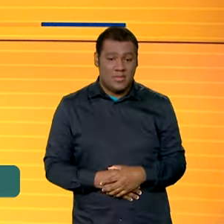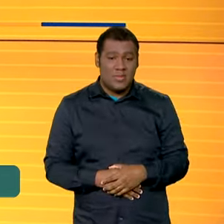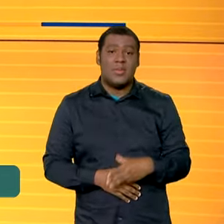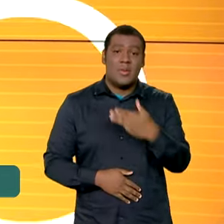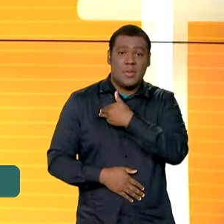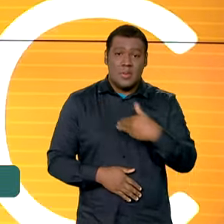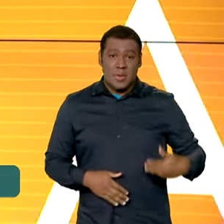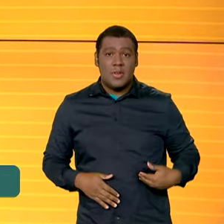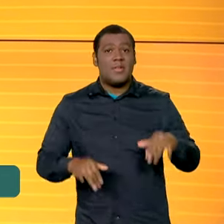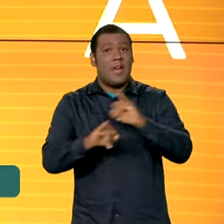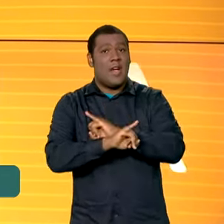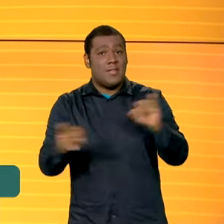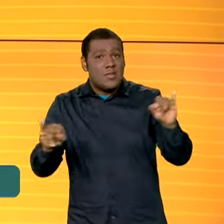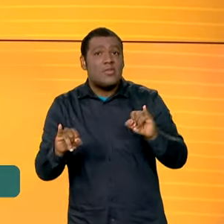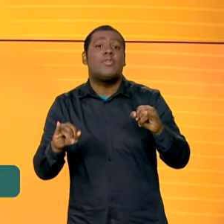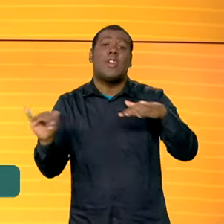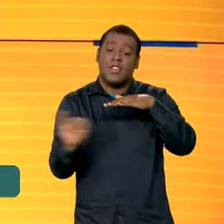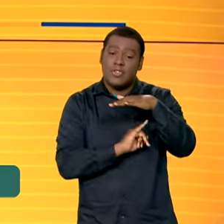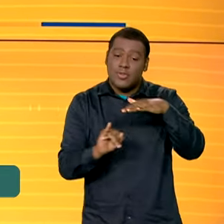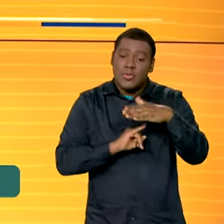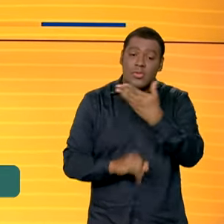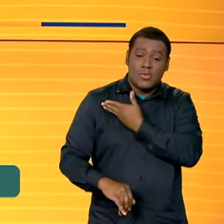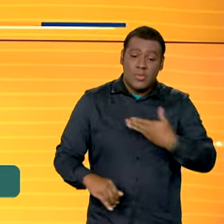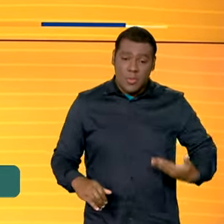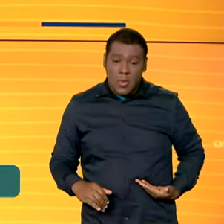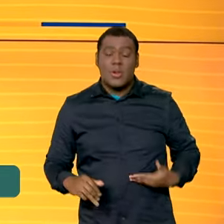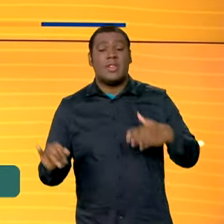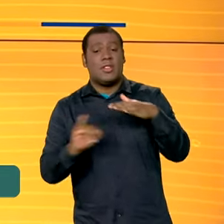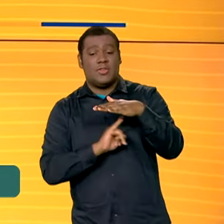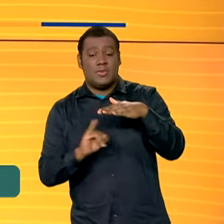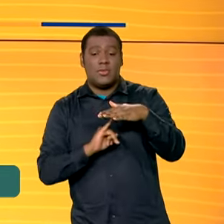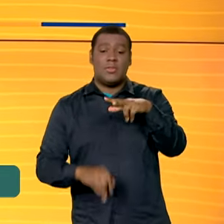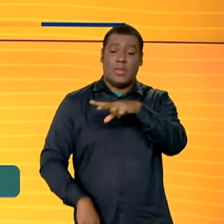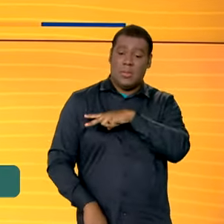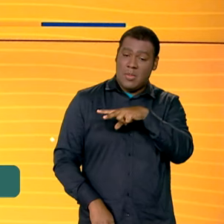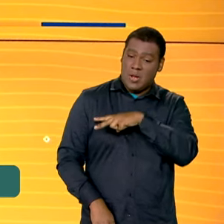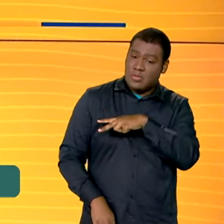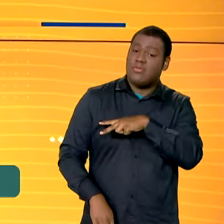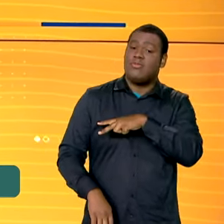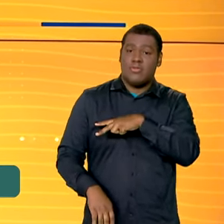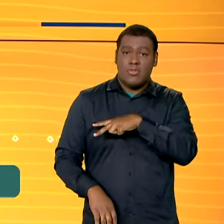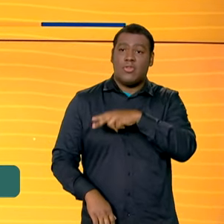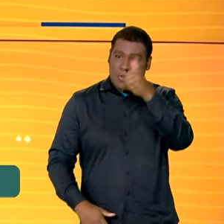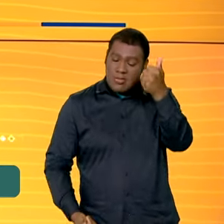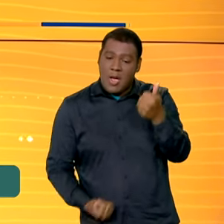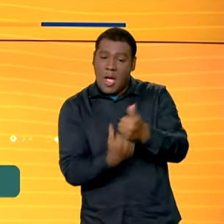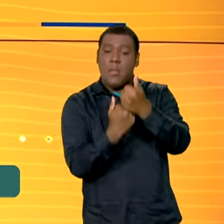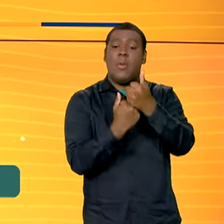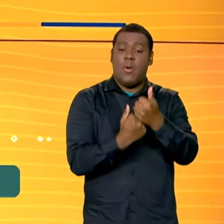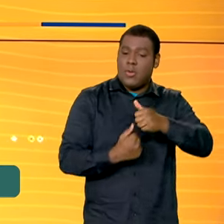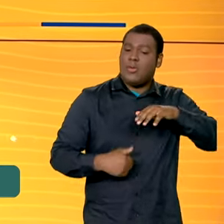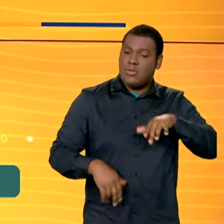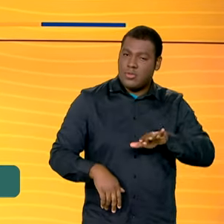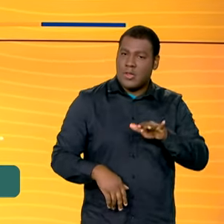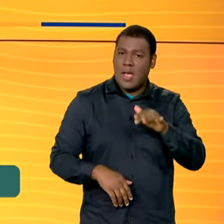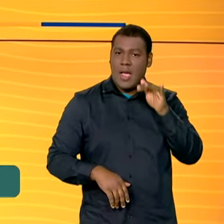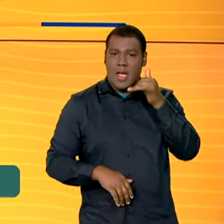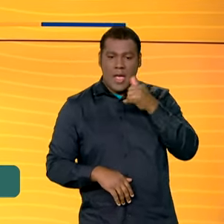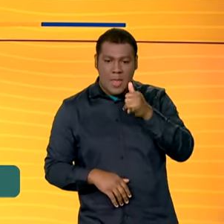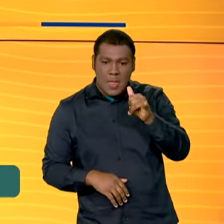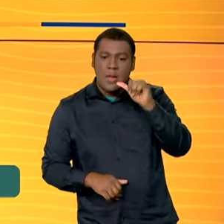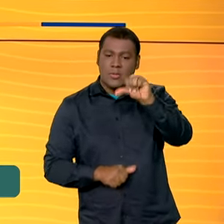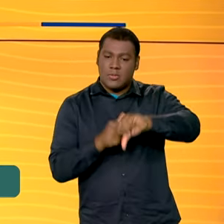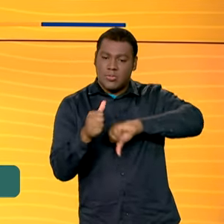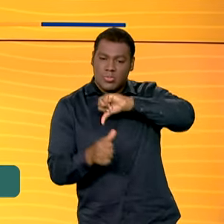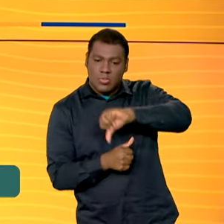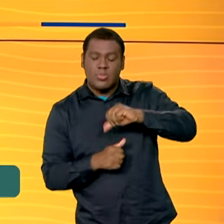setores públicos e privado para impulsionar a inovação. Silveira disse que a transição energética depende fortemente da